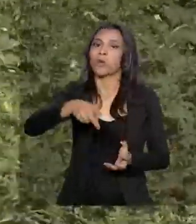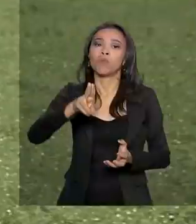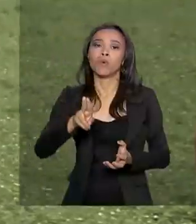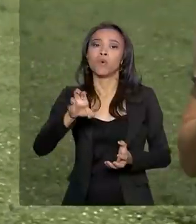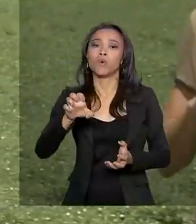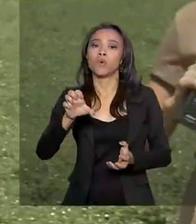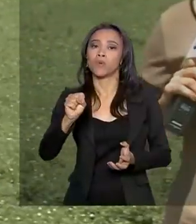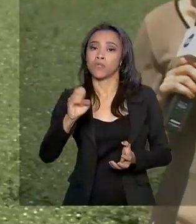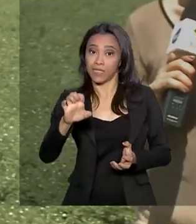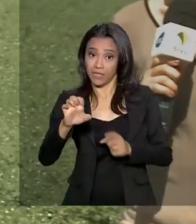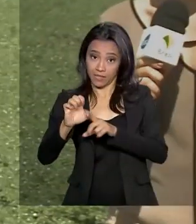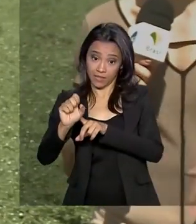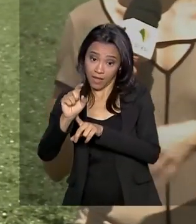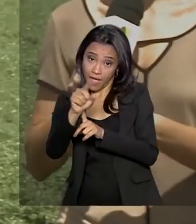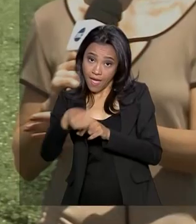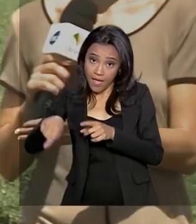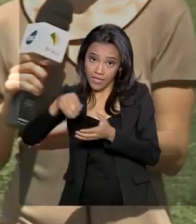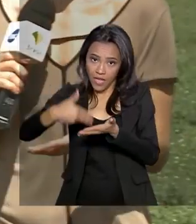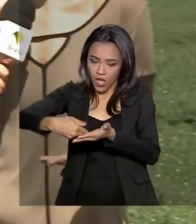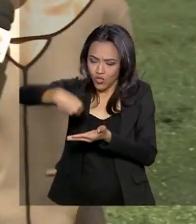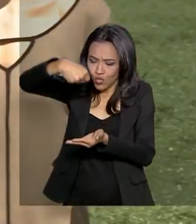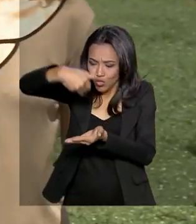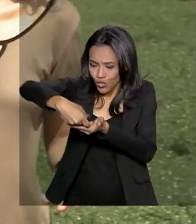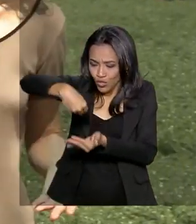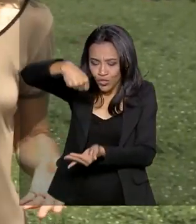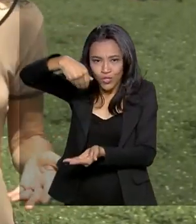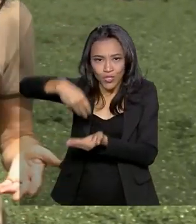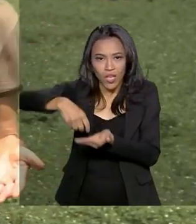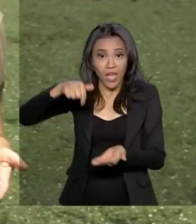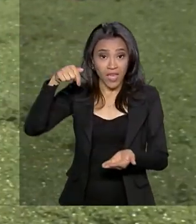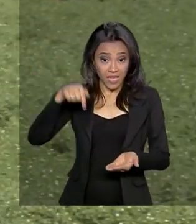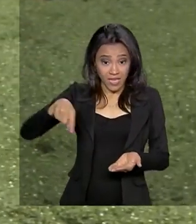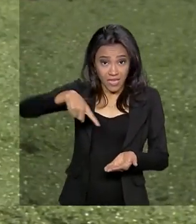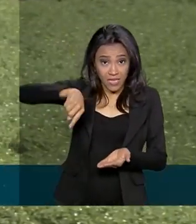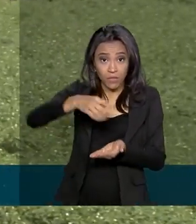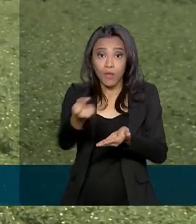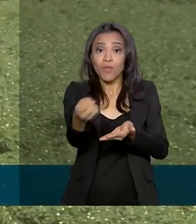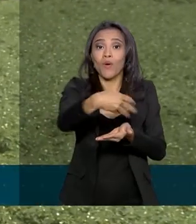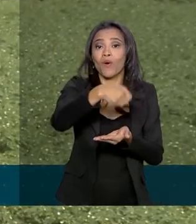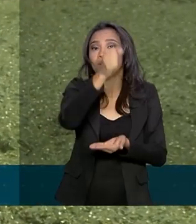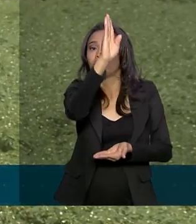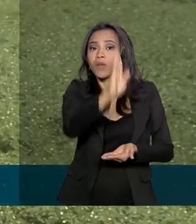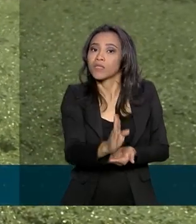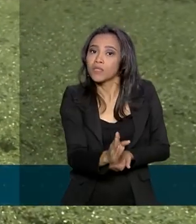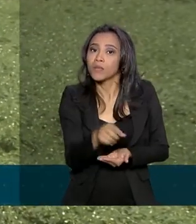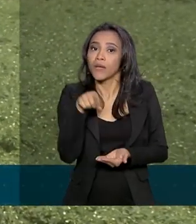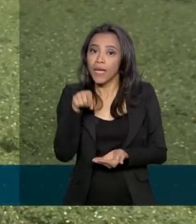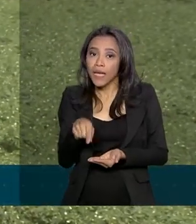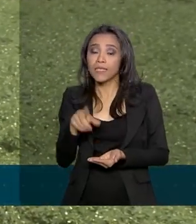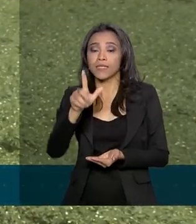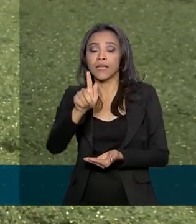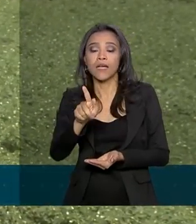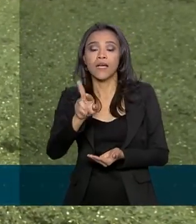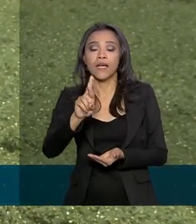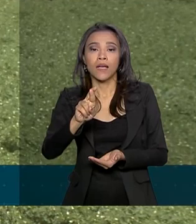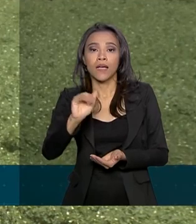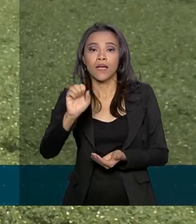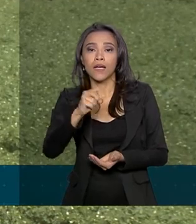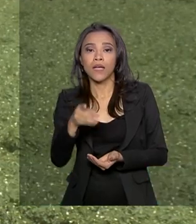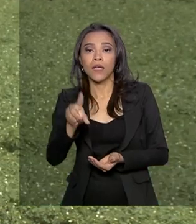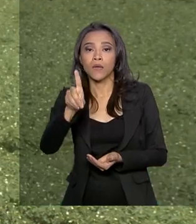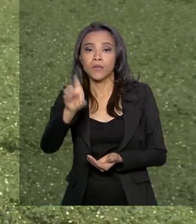grossa. As pulses são relativamente novas no Brasil. A produção comercial do grão-de-bico, por exemplo,